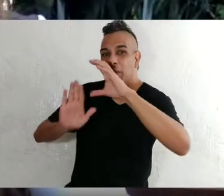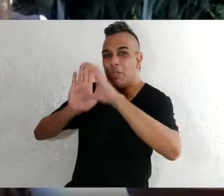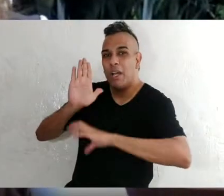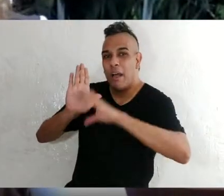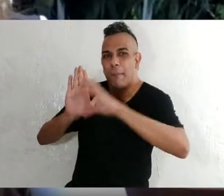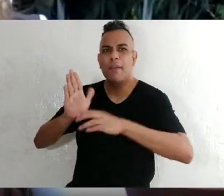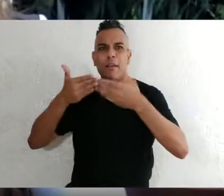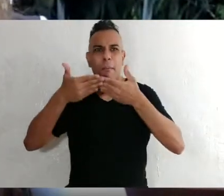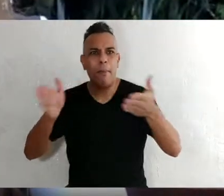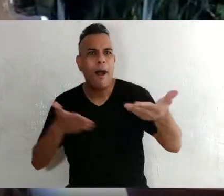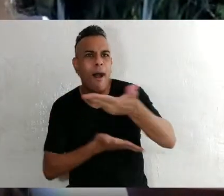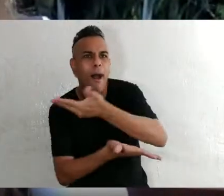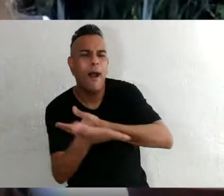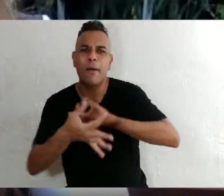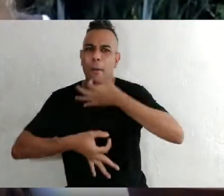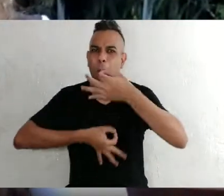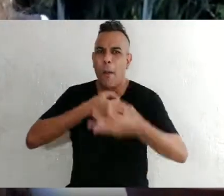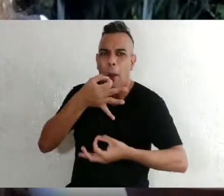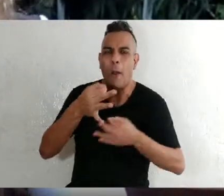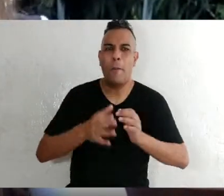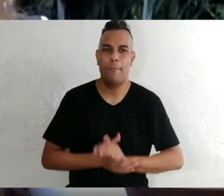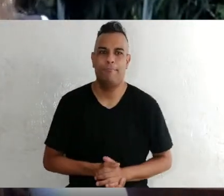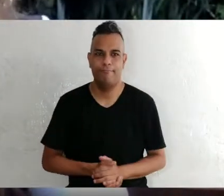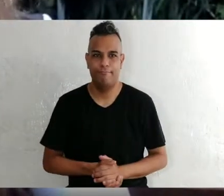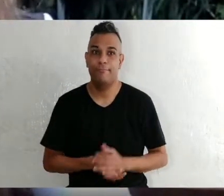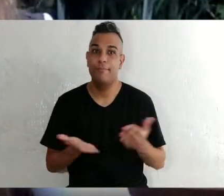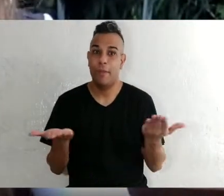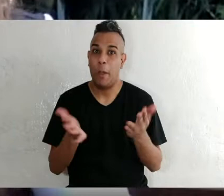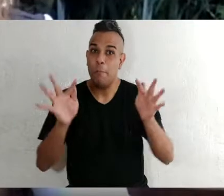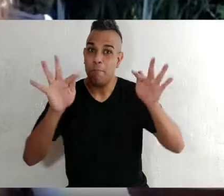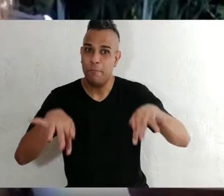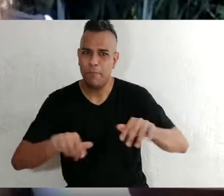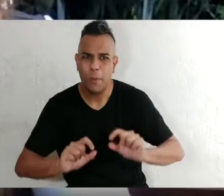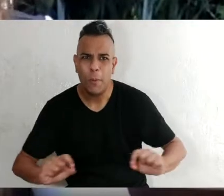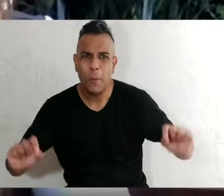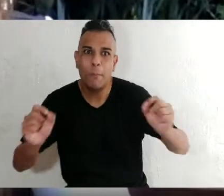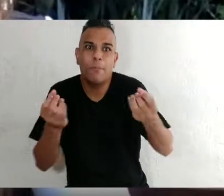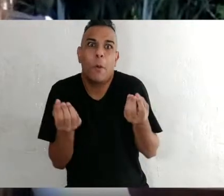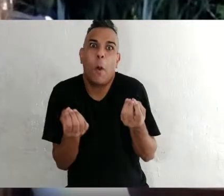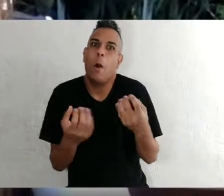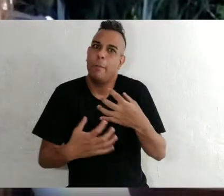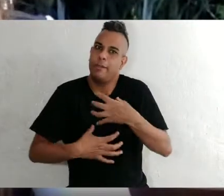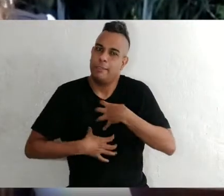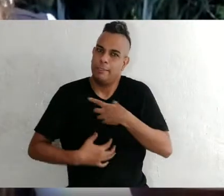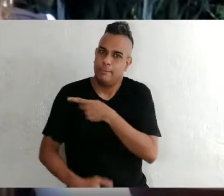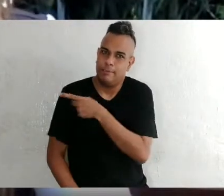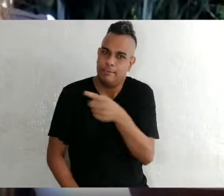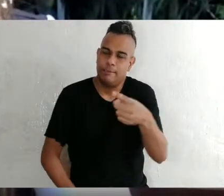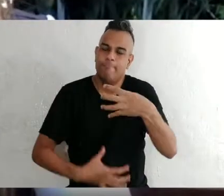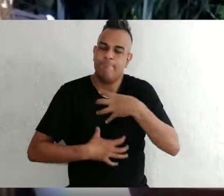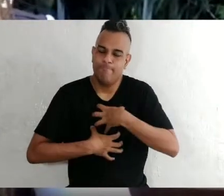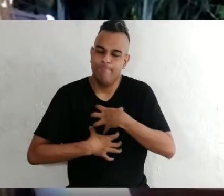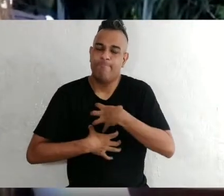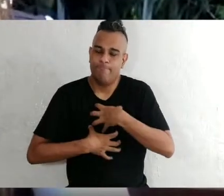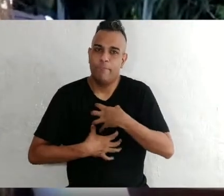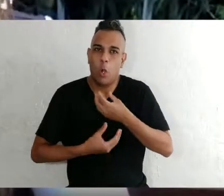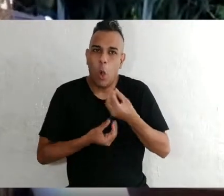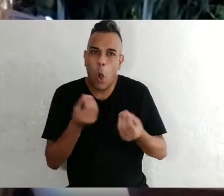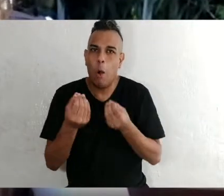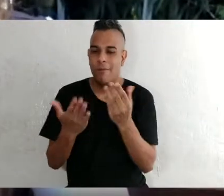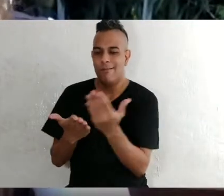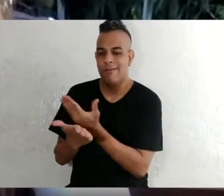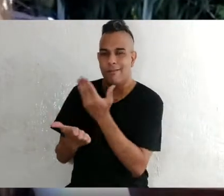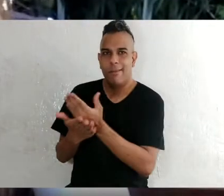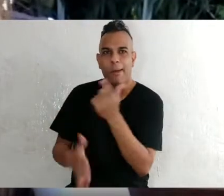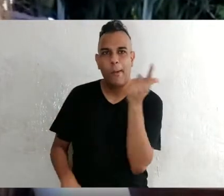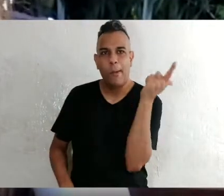compartilhem e comentem. Para finalizar, não há como deixar de fazer aqui o registro de que esse livro